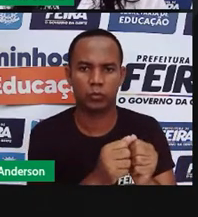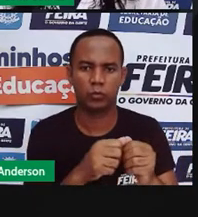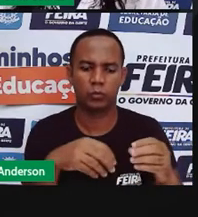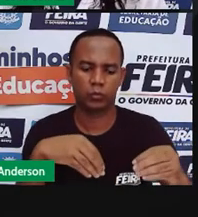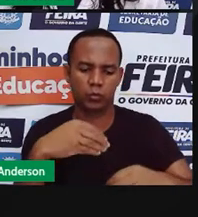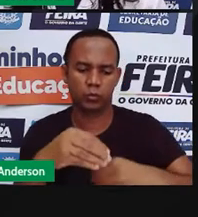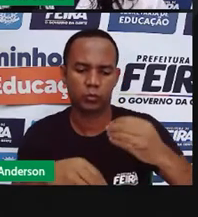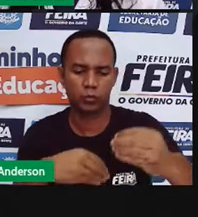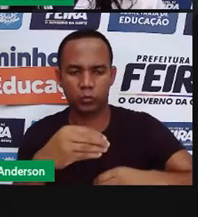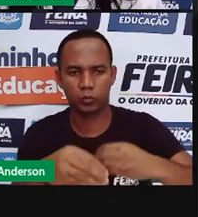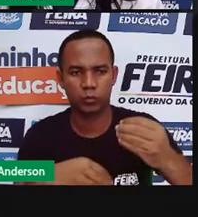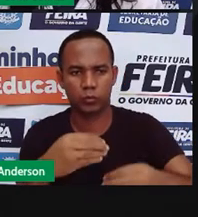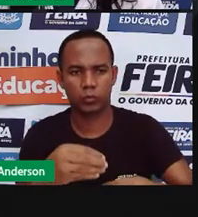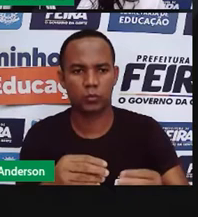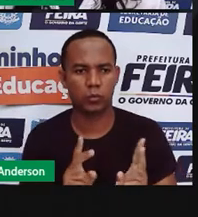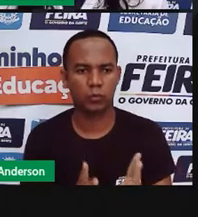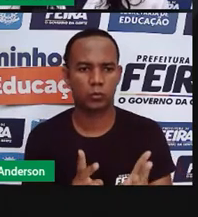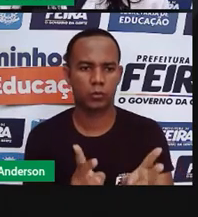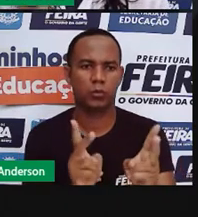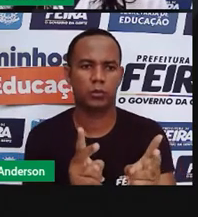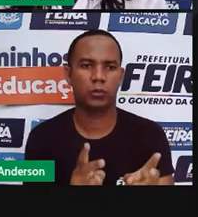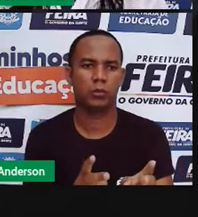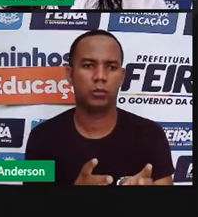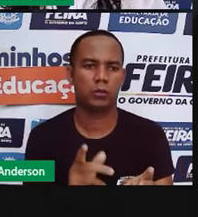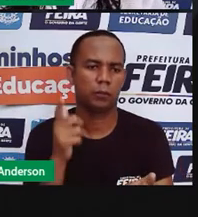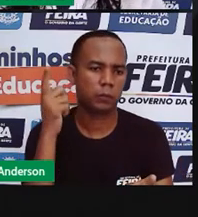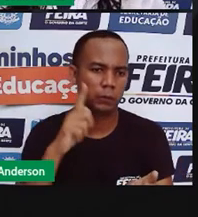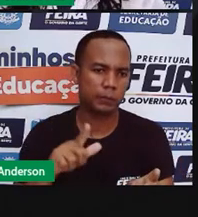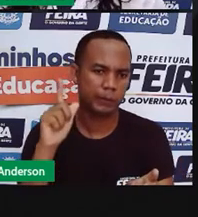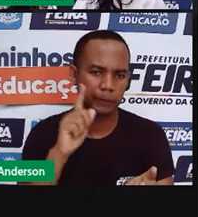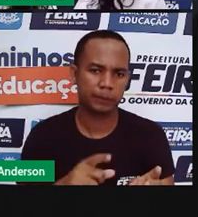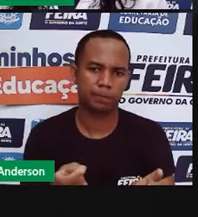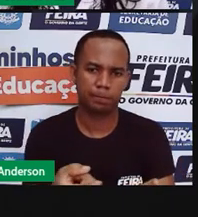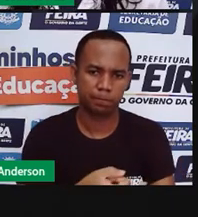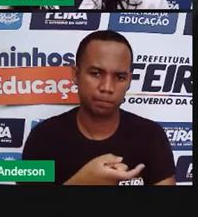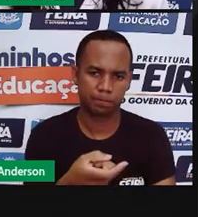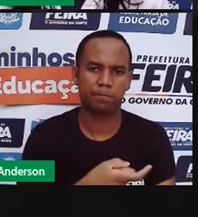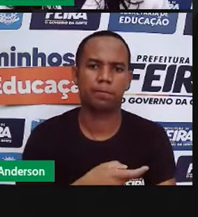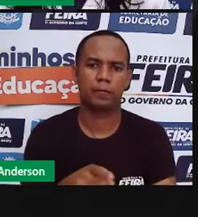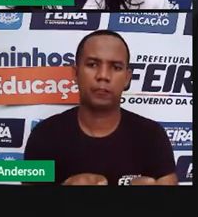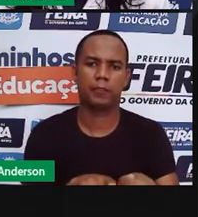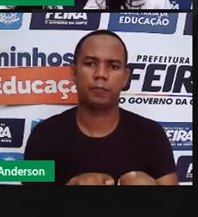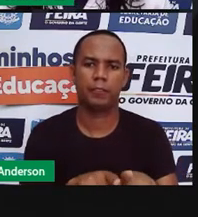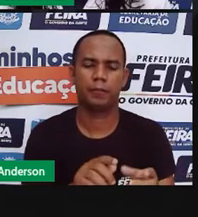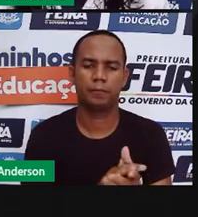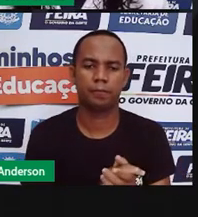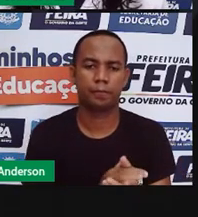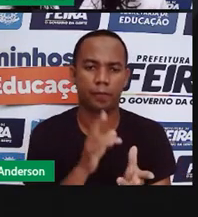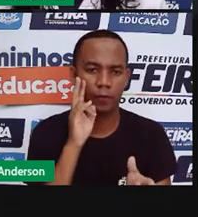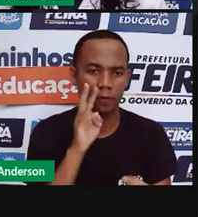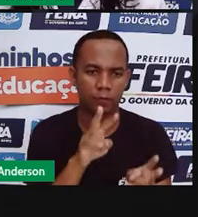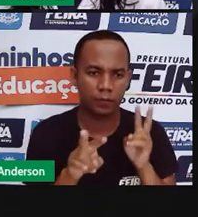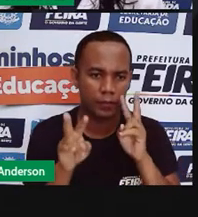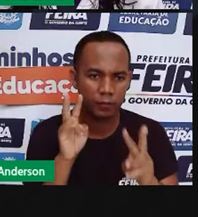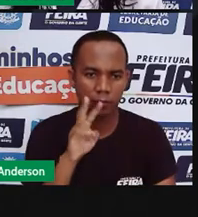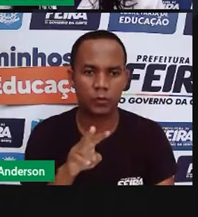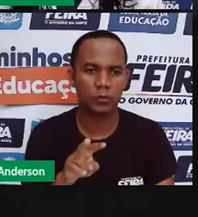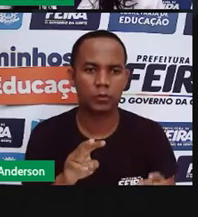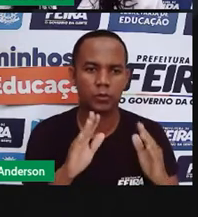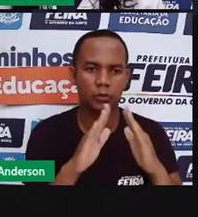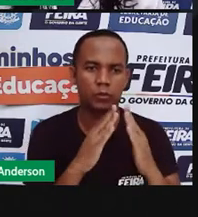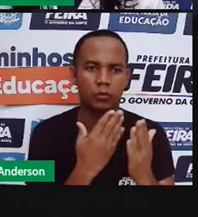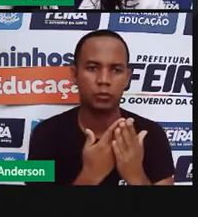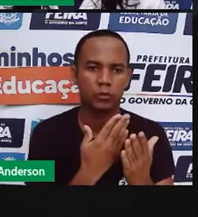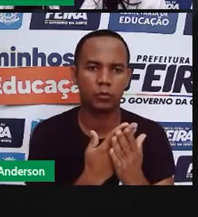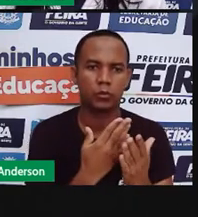permaneça produtiva por mais tempo. E também vimos, numa aula de ciências